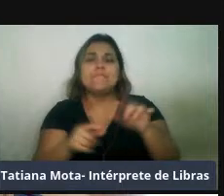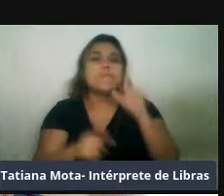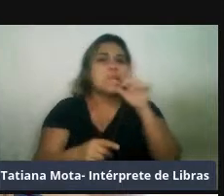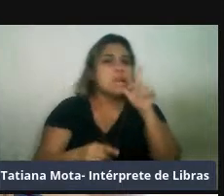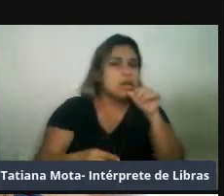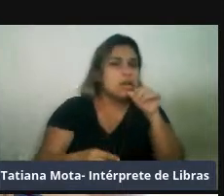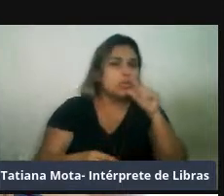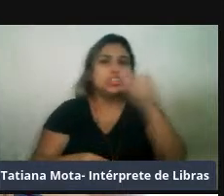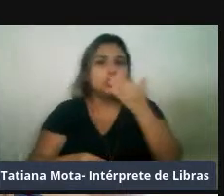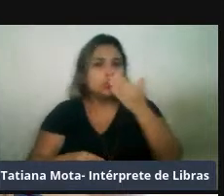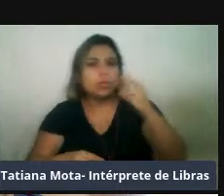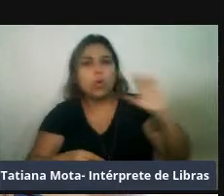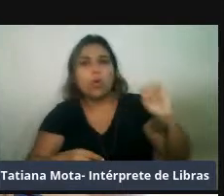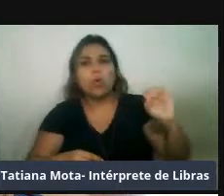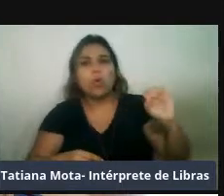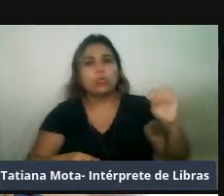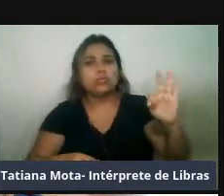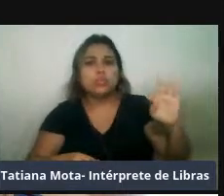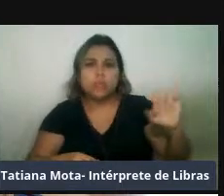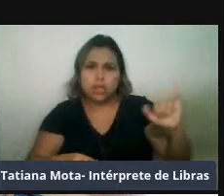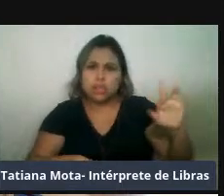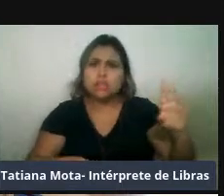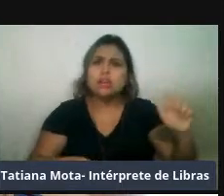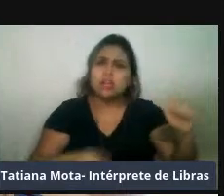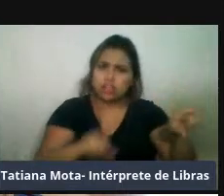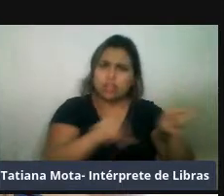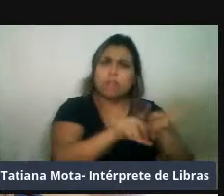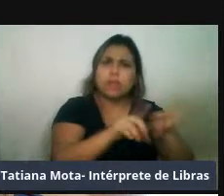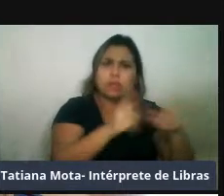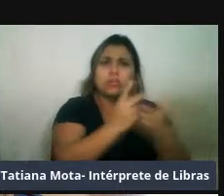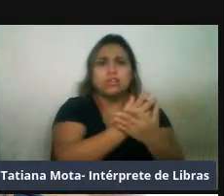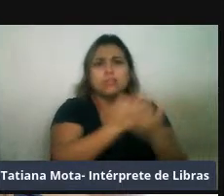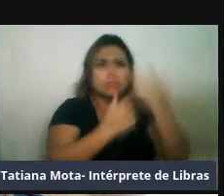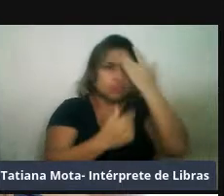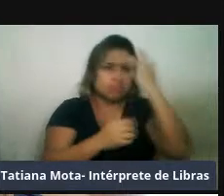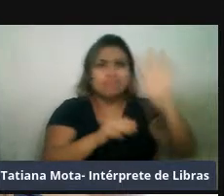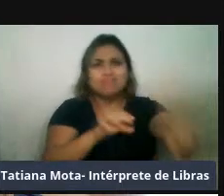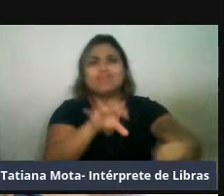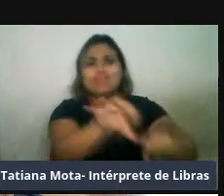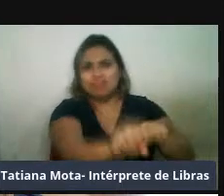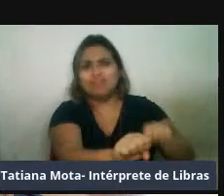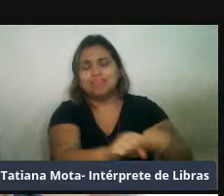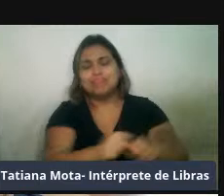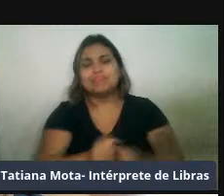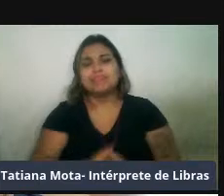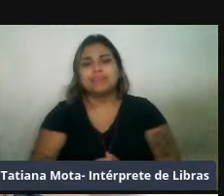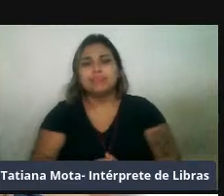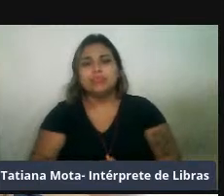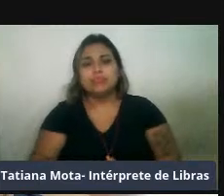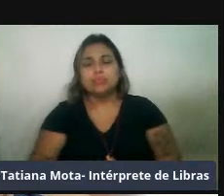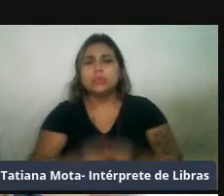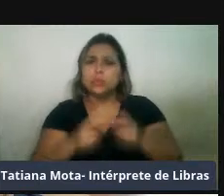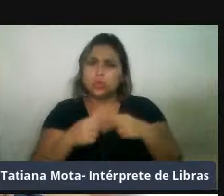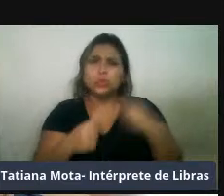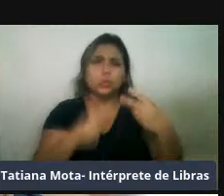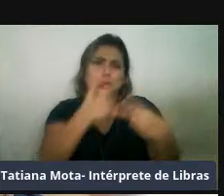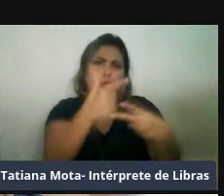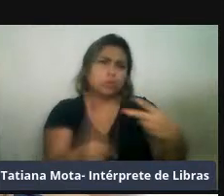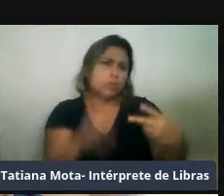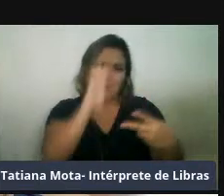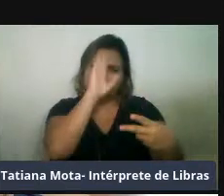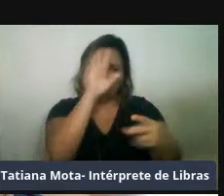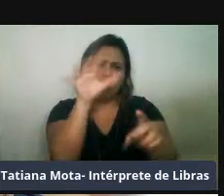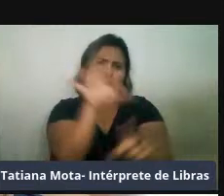a ter uma maior concentração de preços, né, Então, são as duas, é o grande fator, né, que acaba influenciando nessa